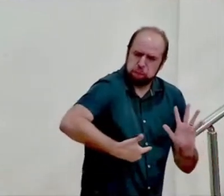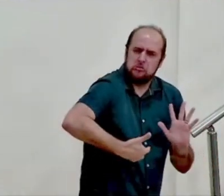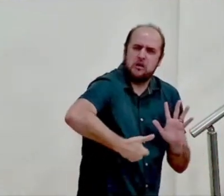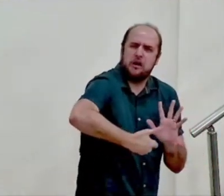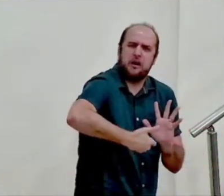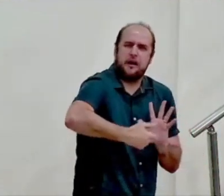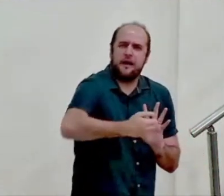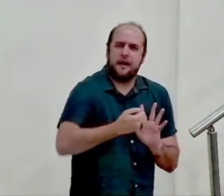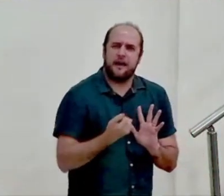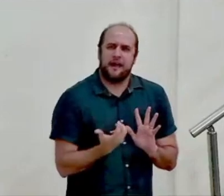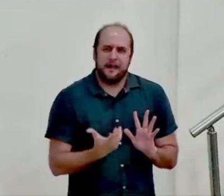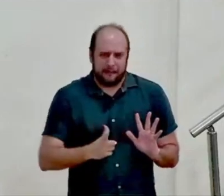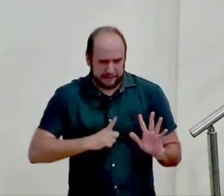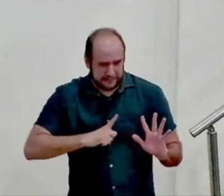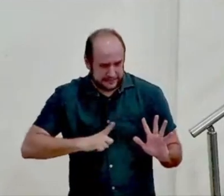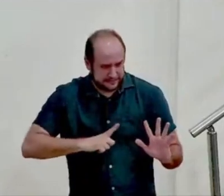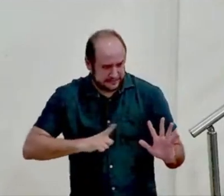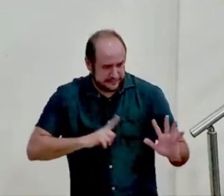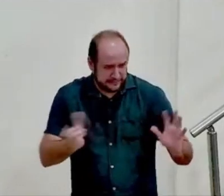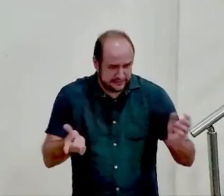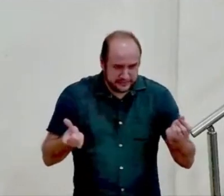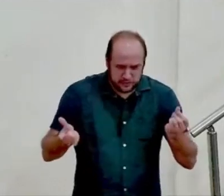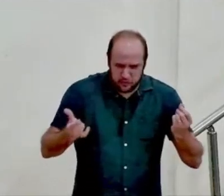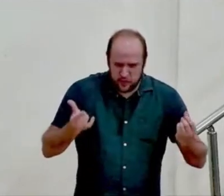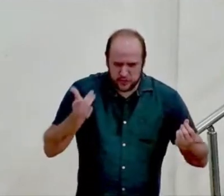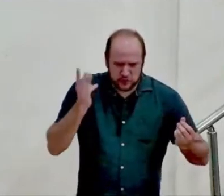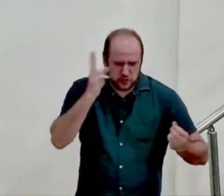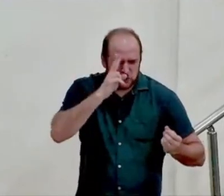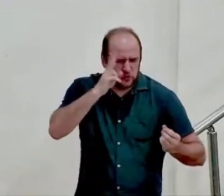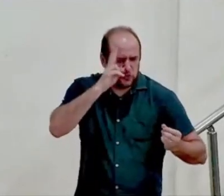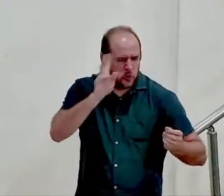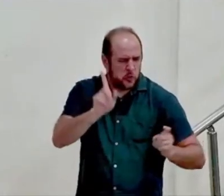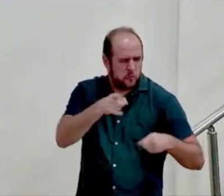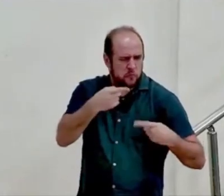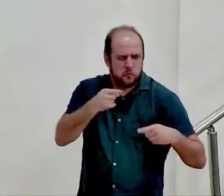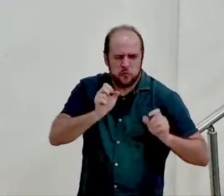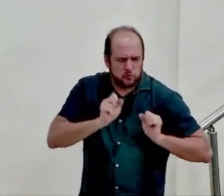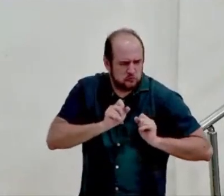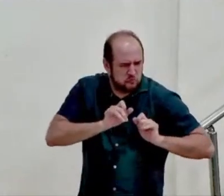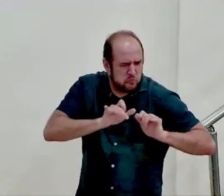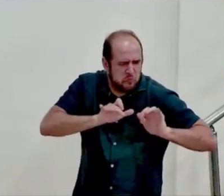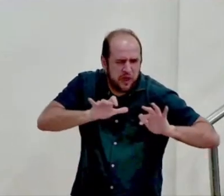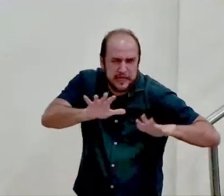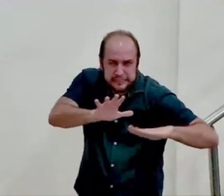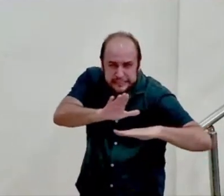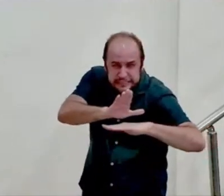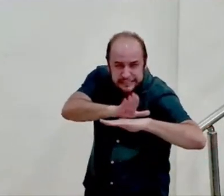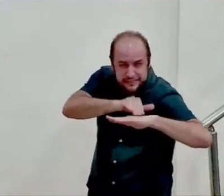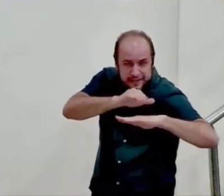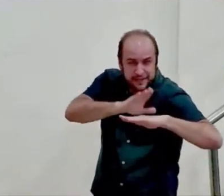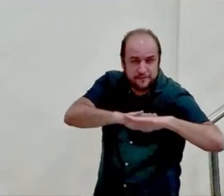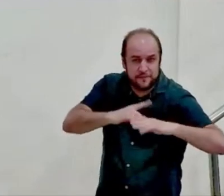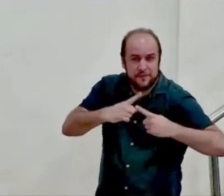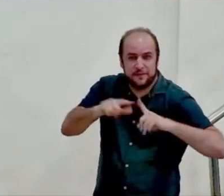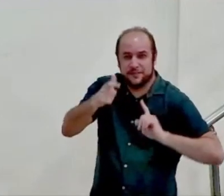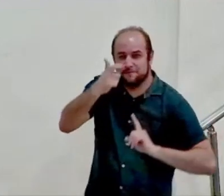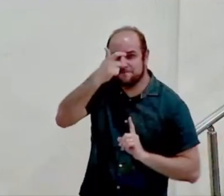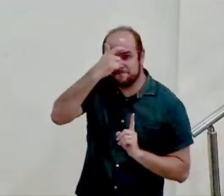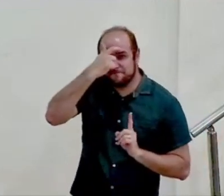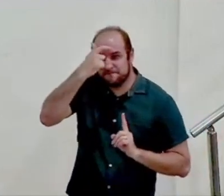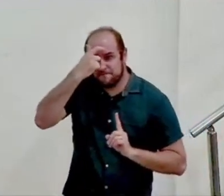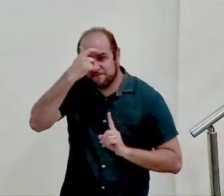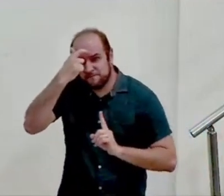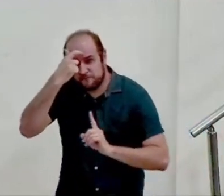envoltas em um drama emocionante ou em uma canção atraente mas isso leva a nossa mente a lugares